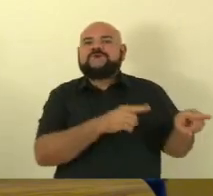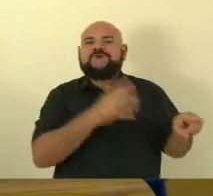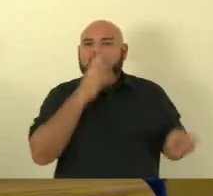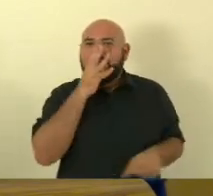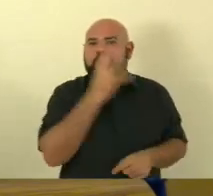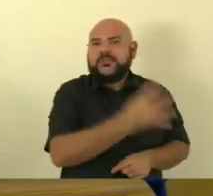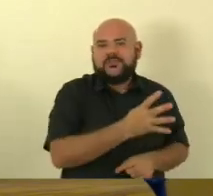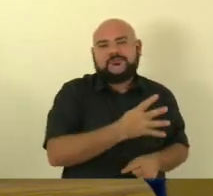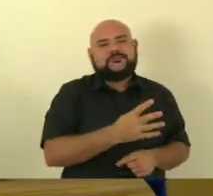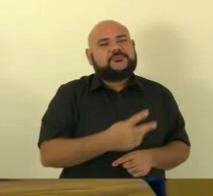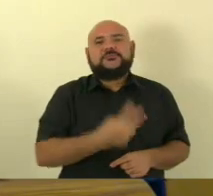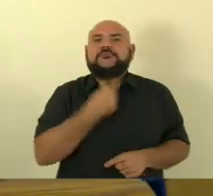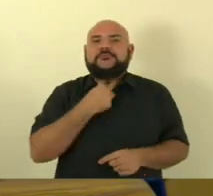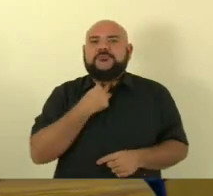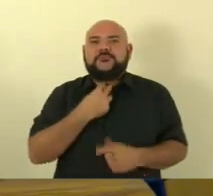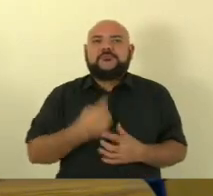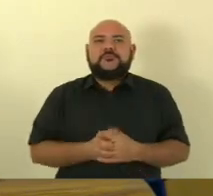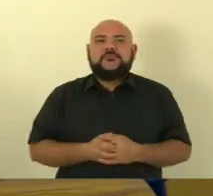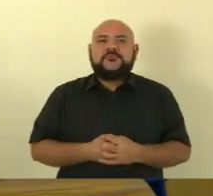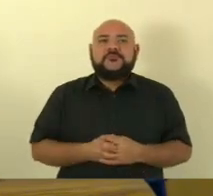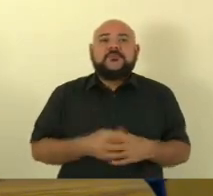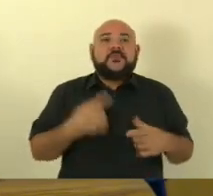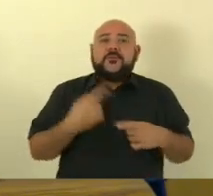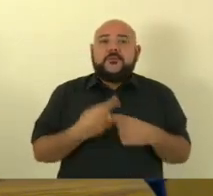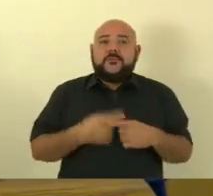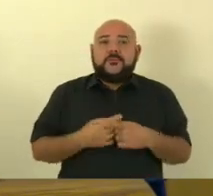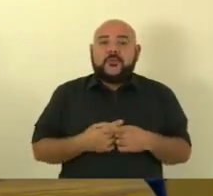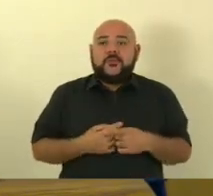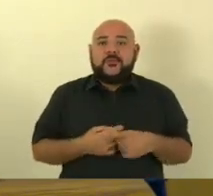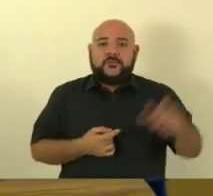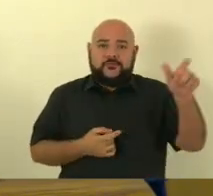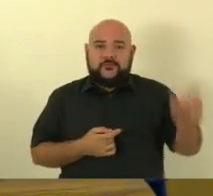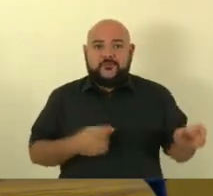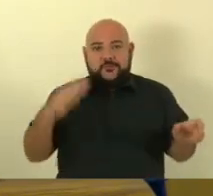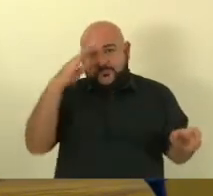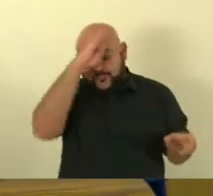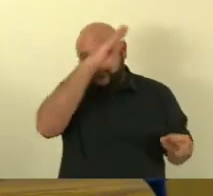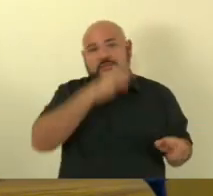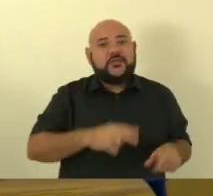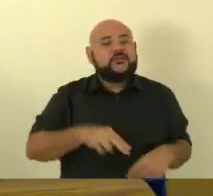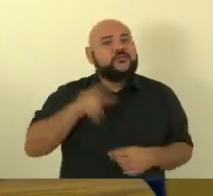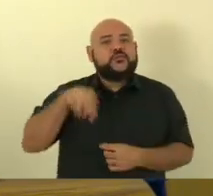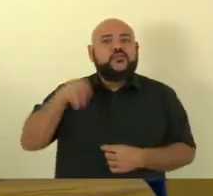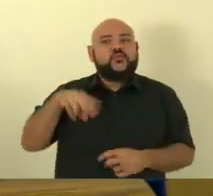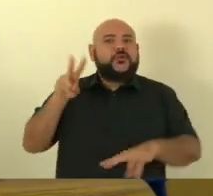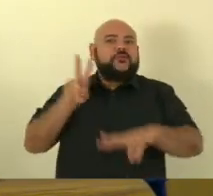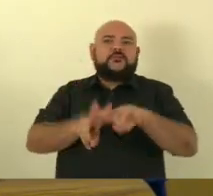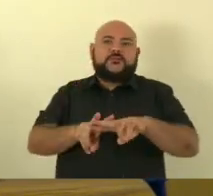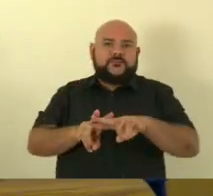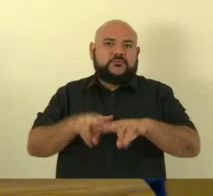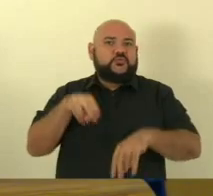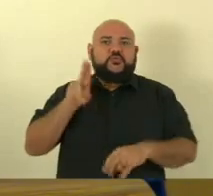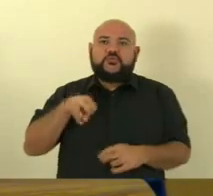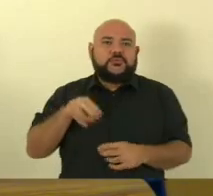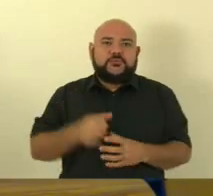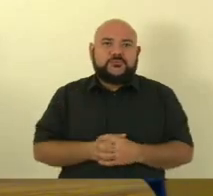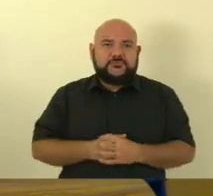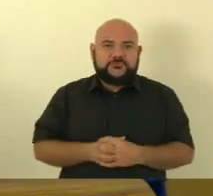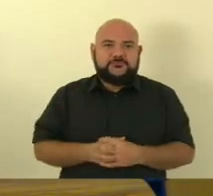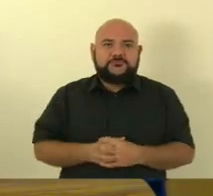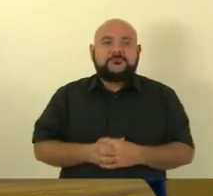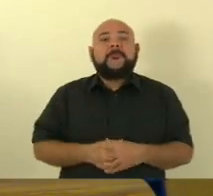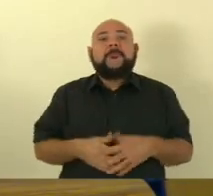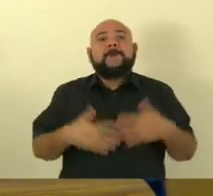como se ele já tivesse sido condenado de alguma coisa e diga-se de passagem isso nem está acontecendo ainda